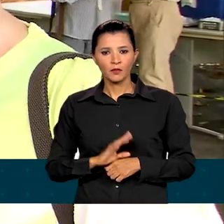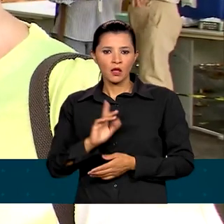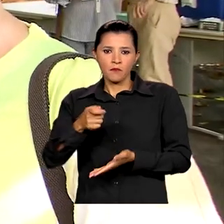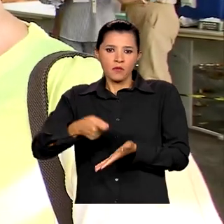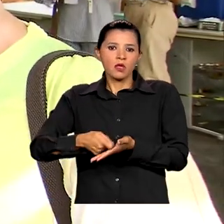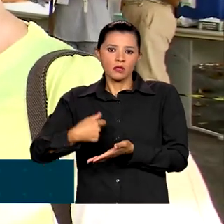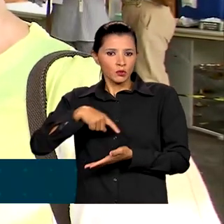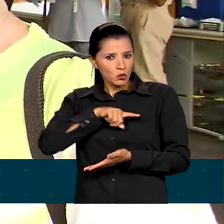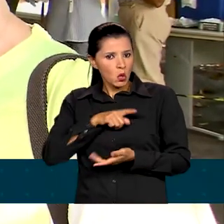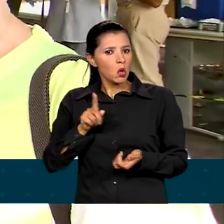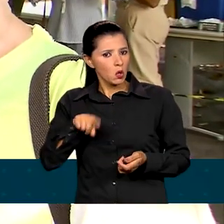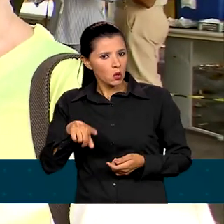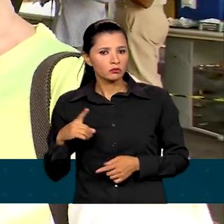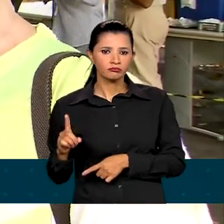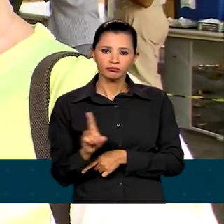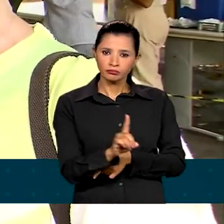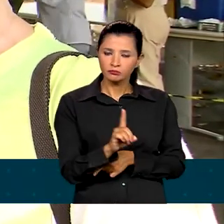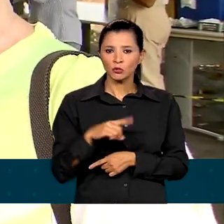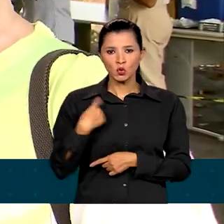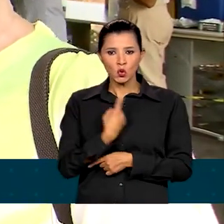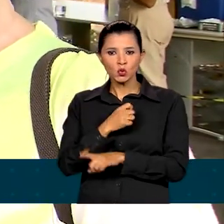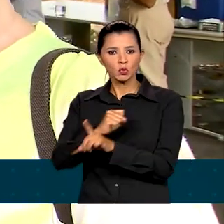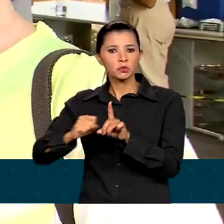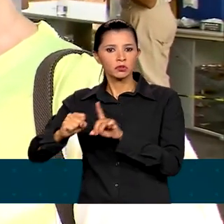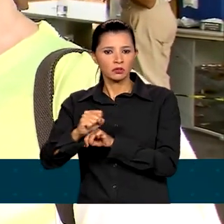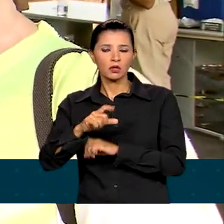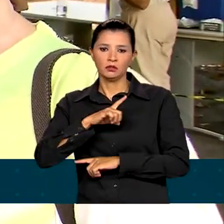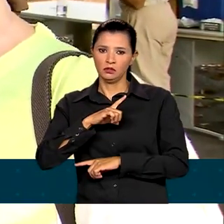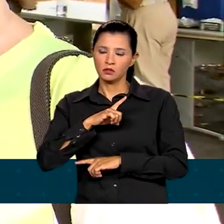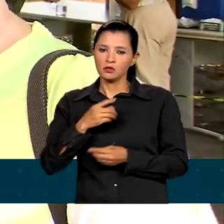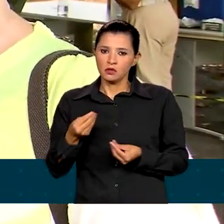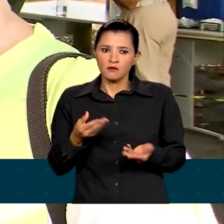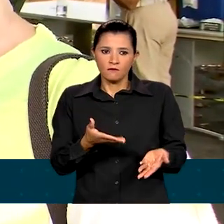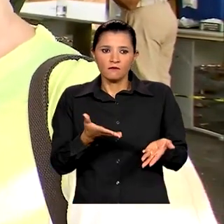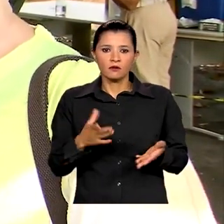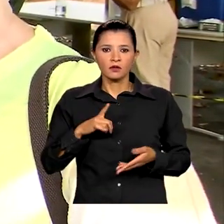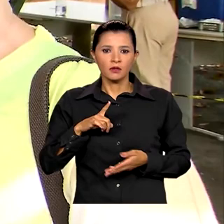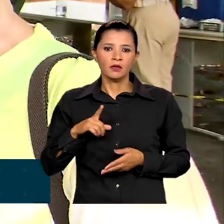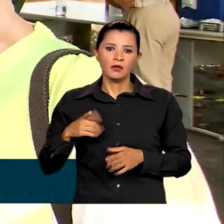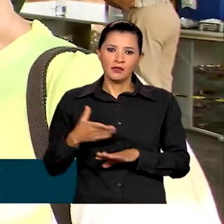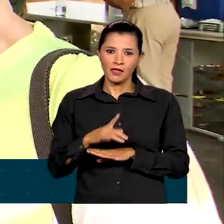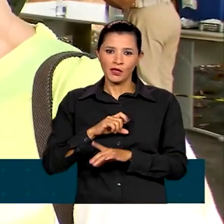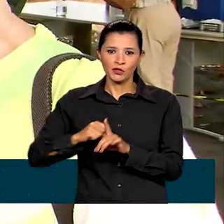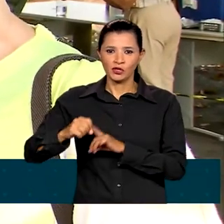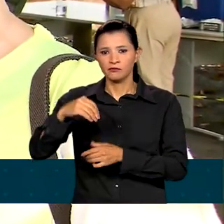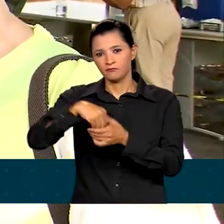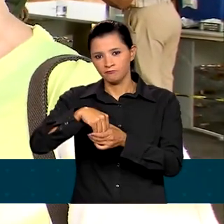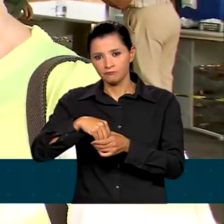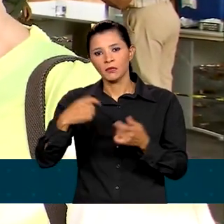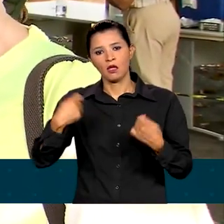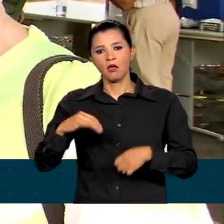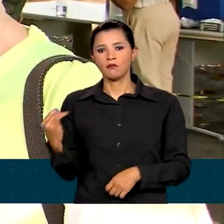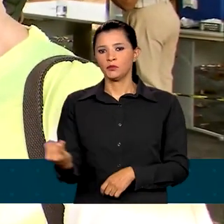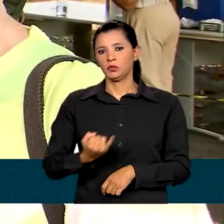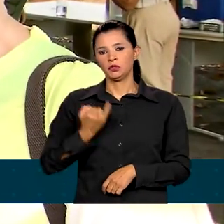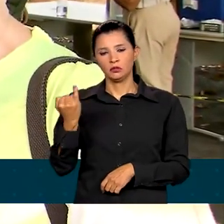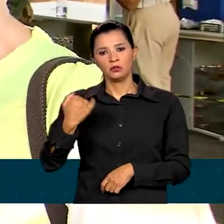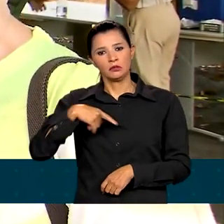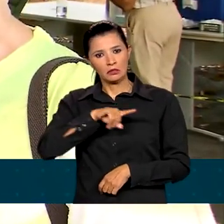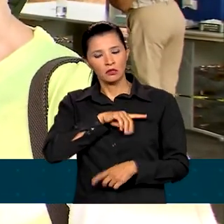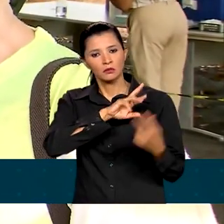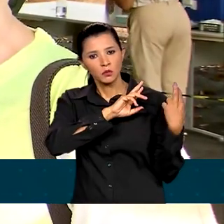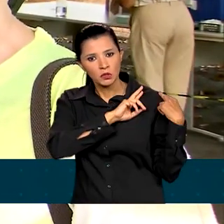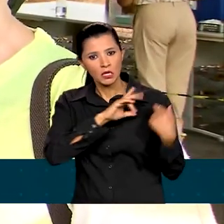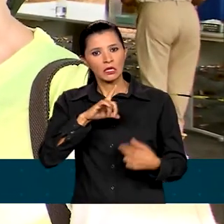nossa, tanto por nós quanto pela sociedade, fazendo parte dela. Acho importantíssimo a gente ter essa